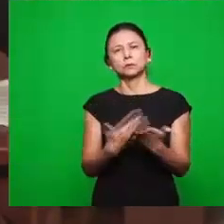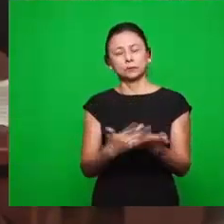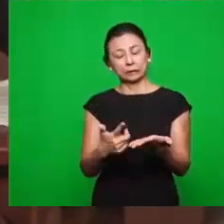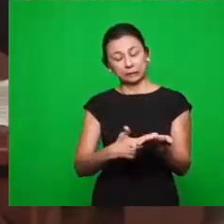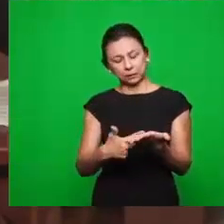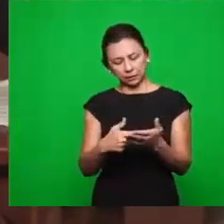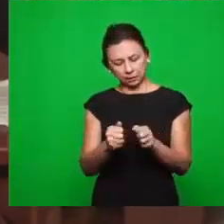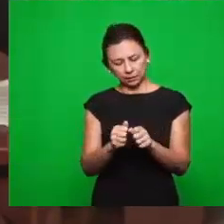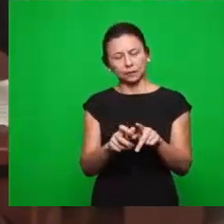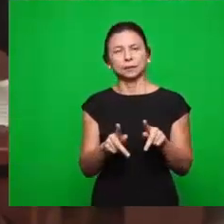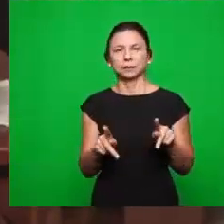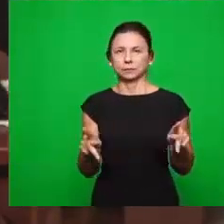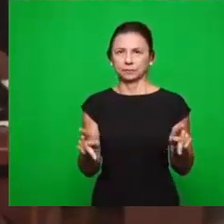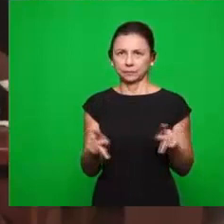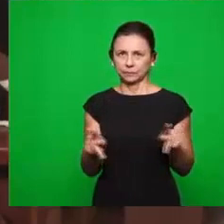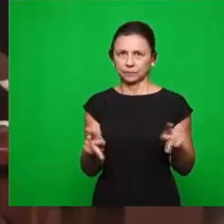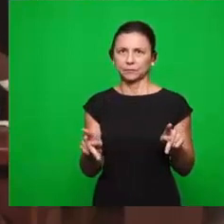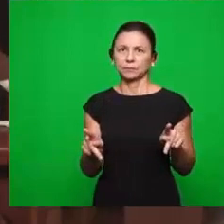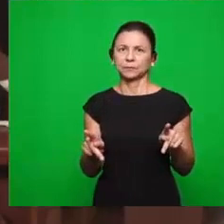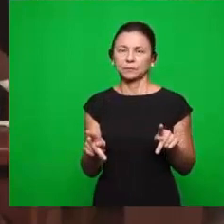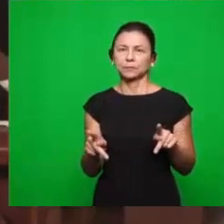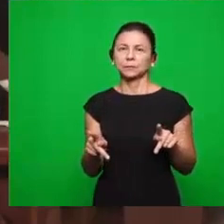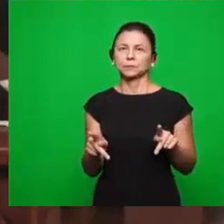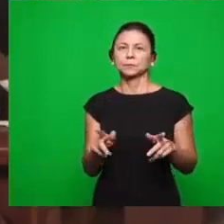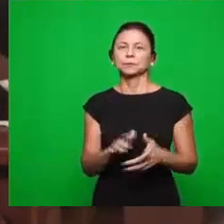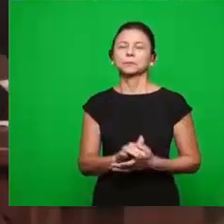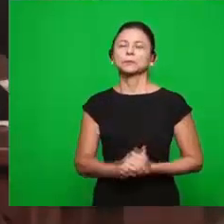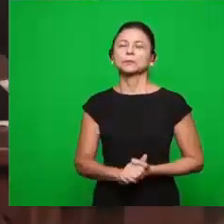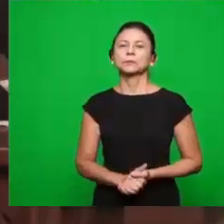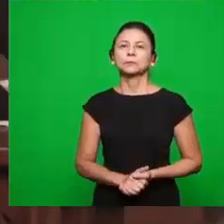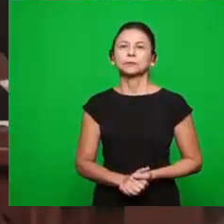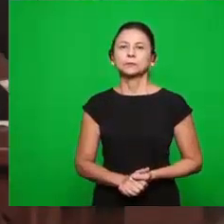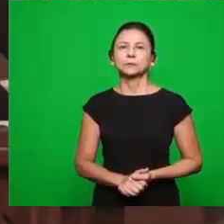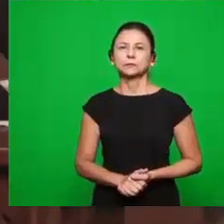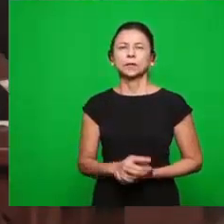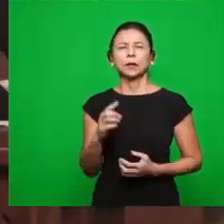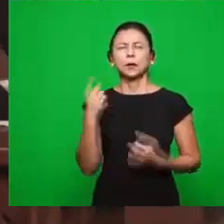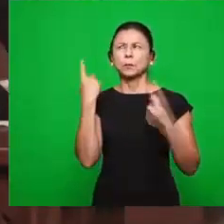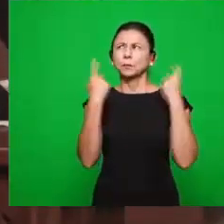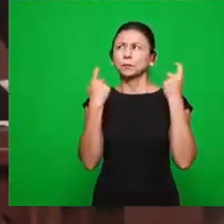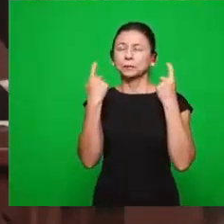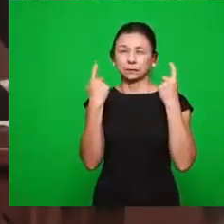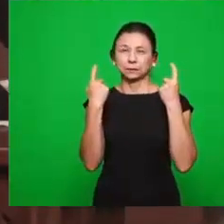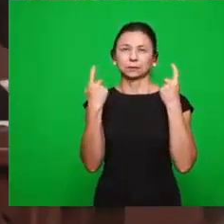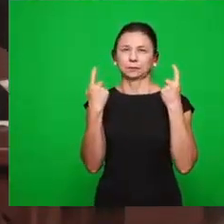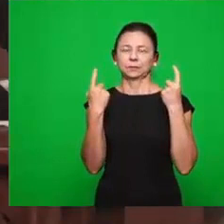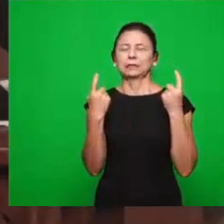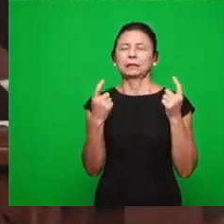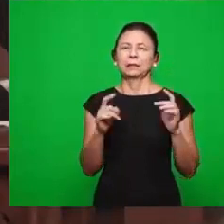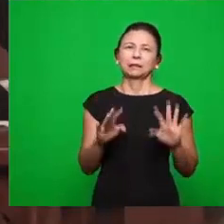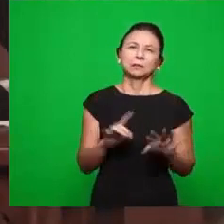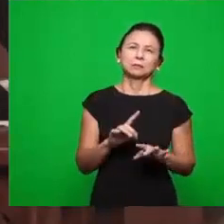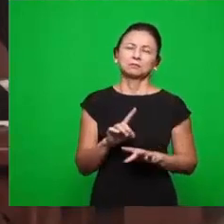livro de Apocalipse. E estamos dizendo aos nossos irmãos que a nossa preocupação não é